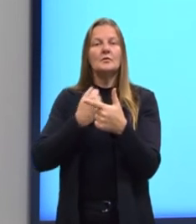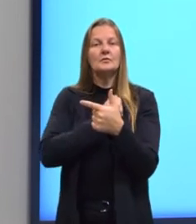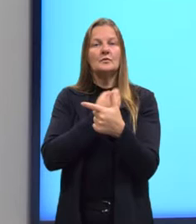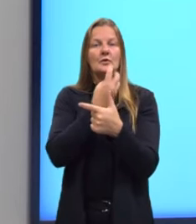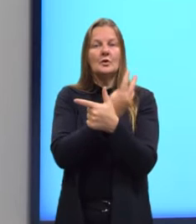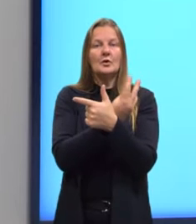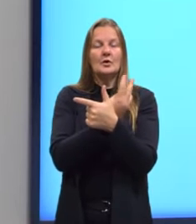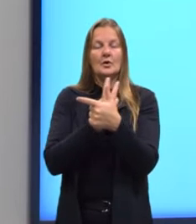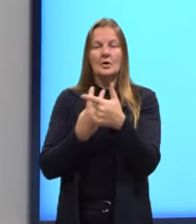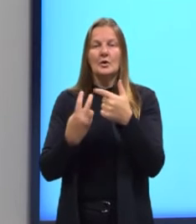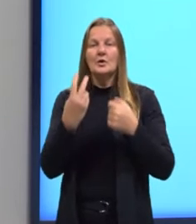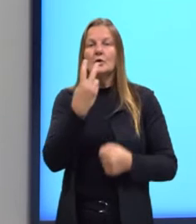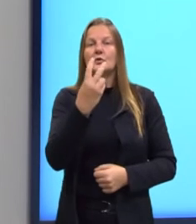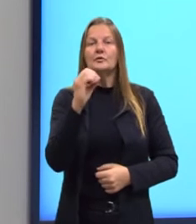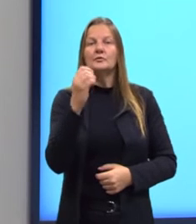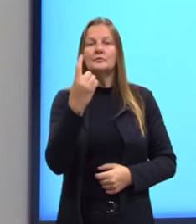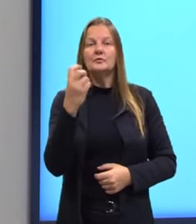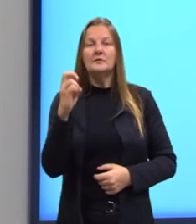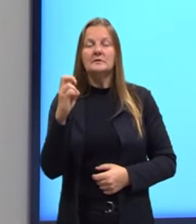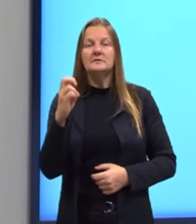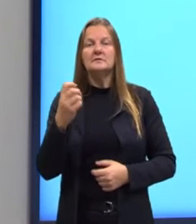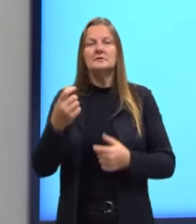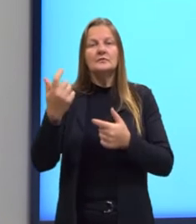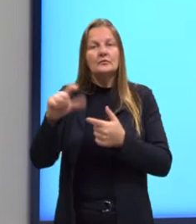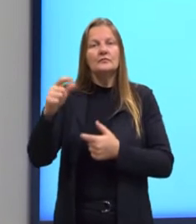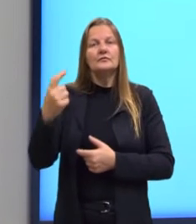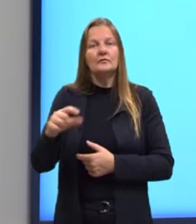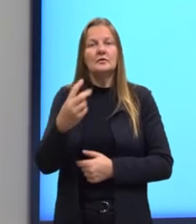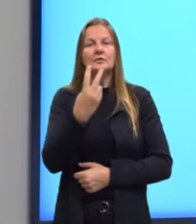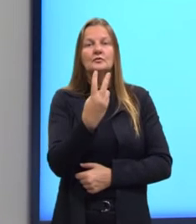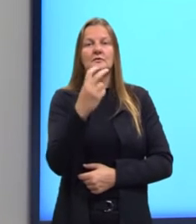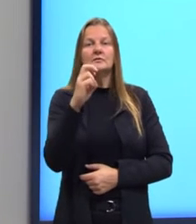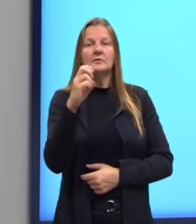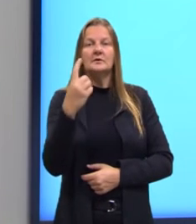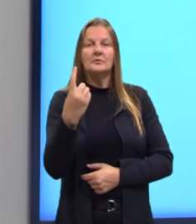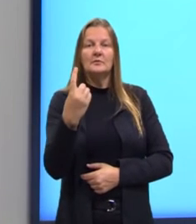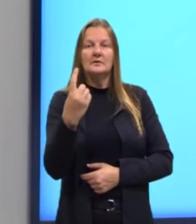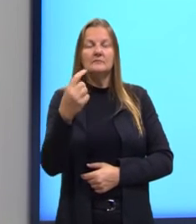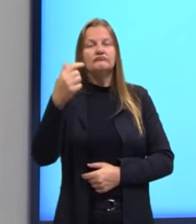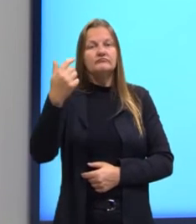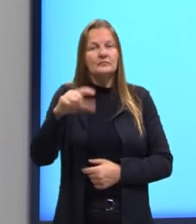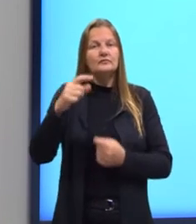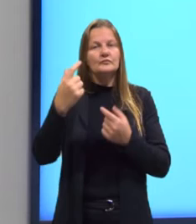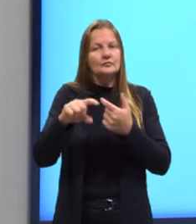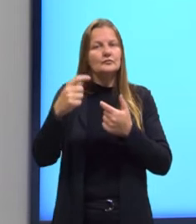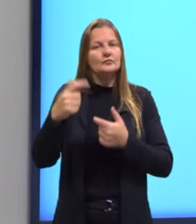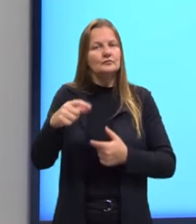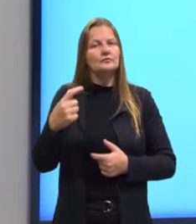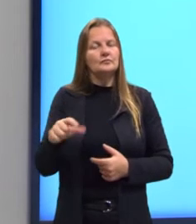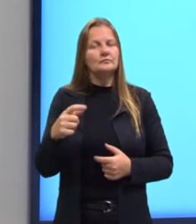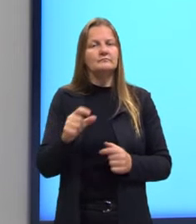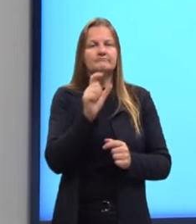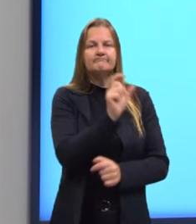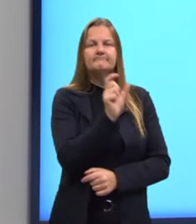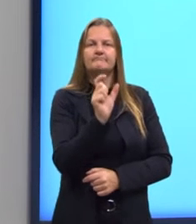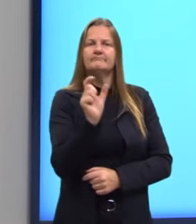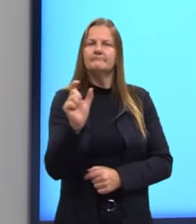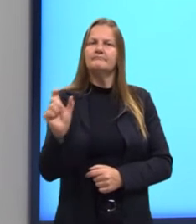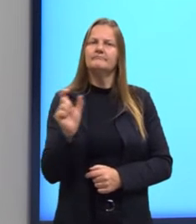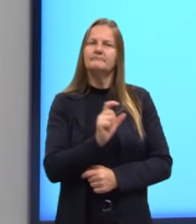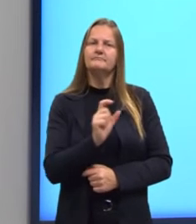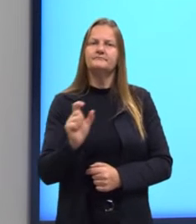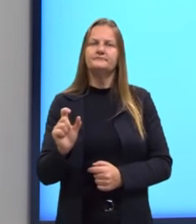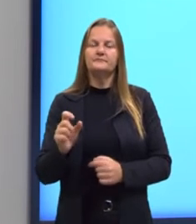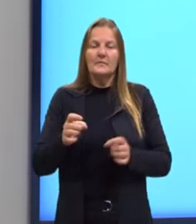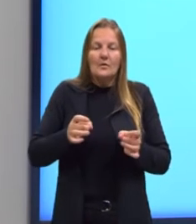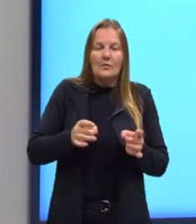2015, nós vamos repetir, tá? 251 vezes aquela sequência. e